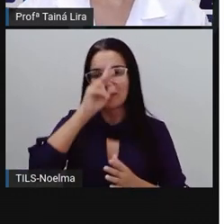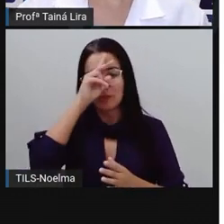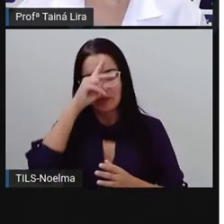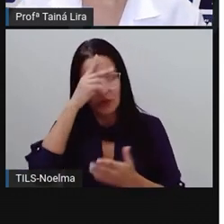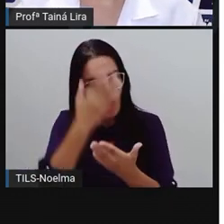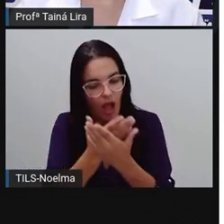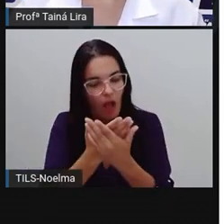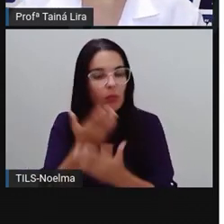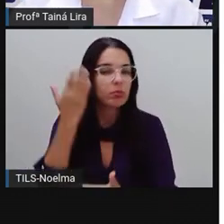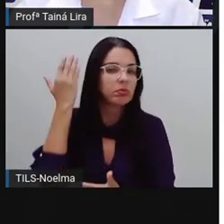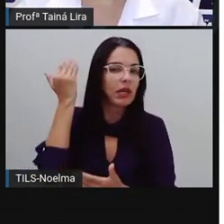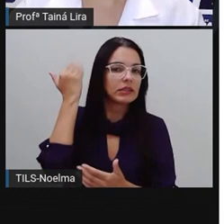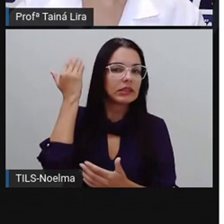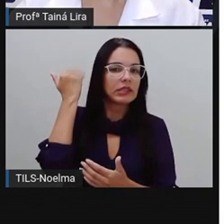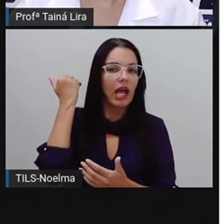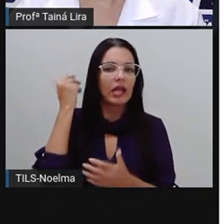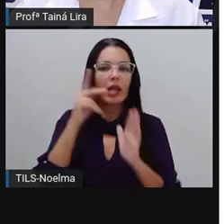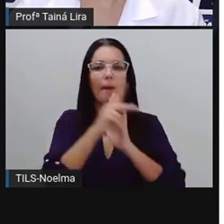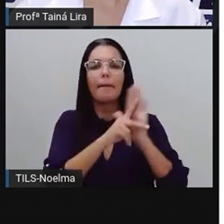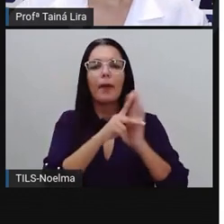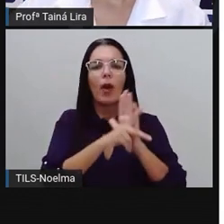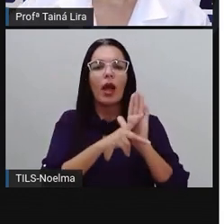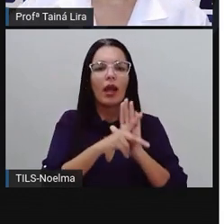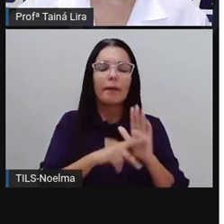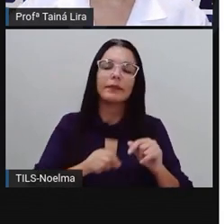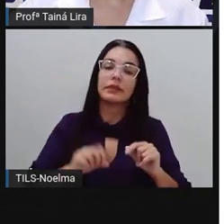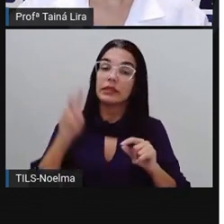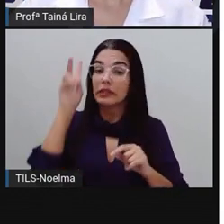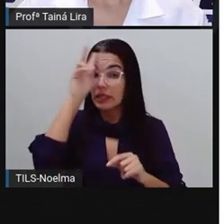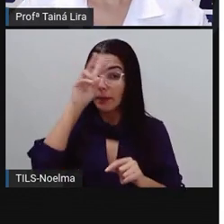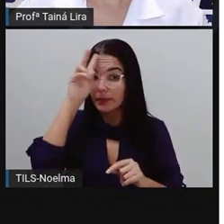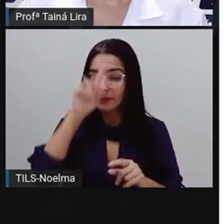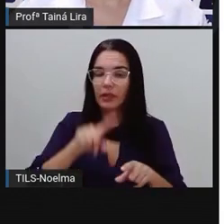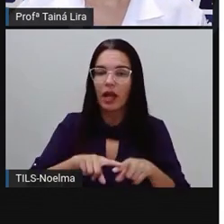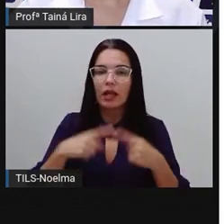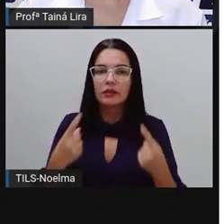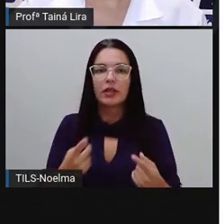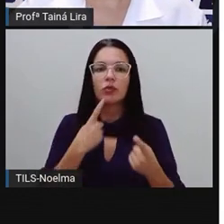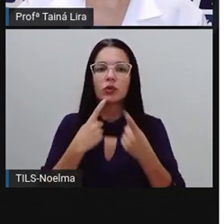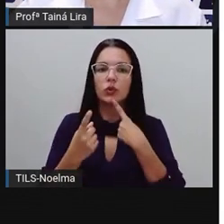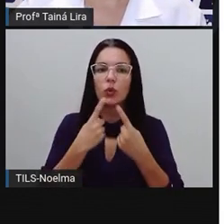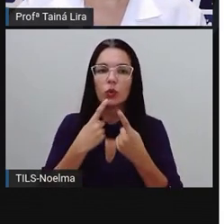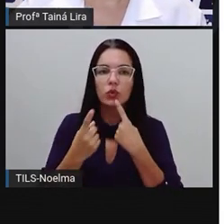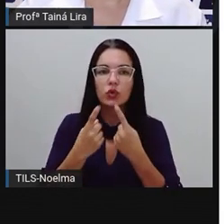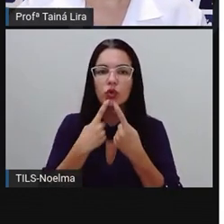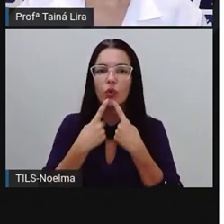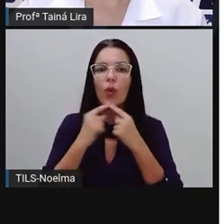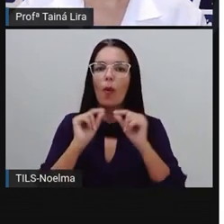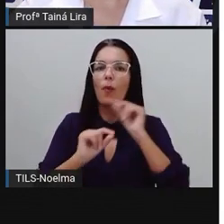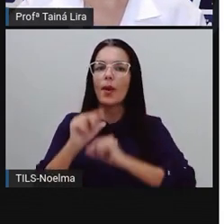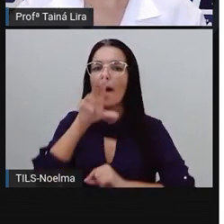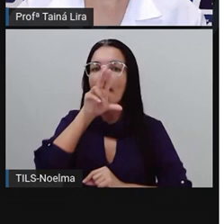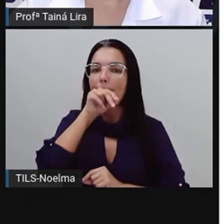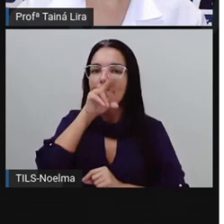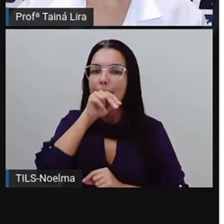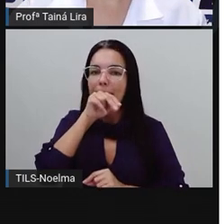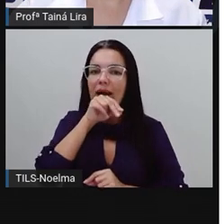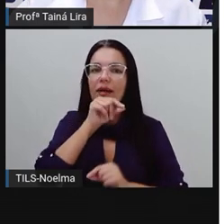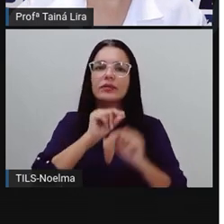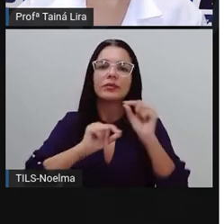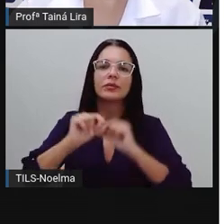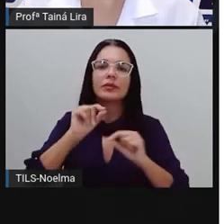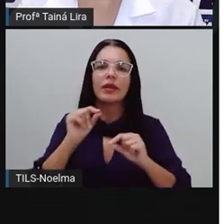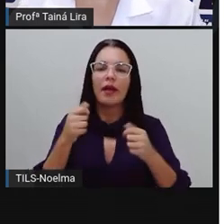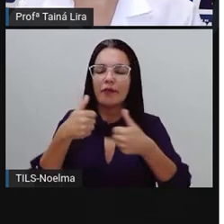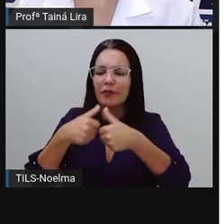aula anterior, que falava sobre poema. Lembram? A gente discutiu aí que esse pato era um pato